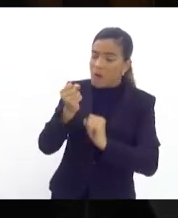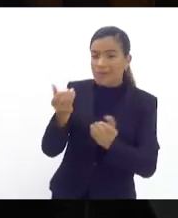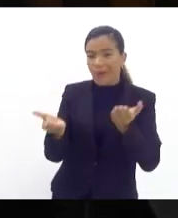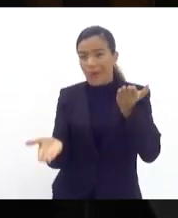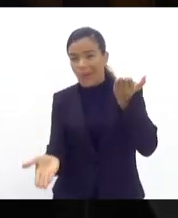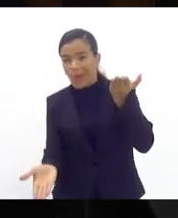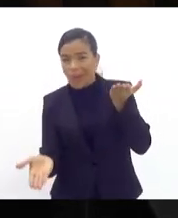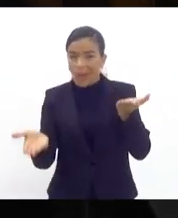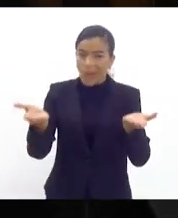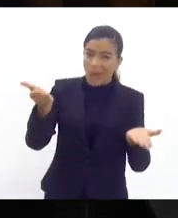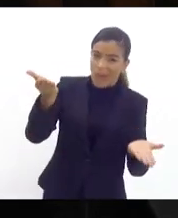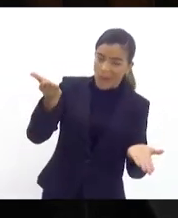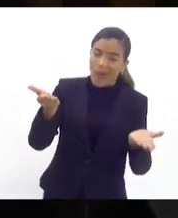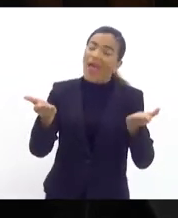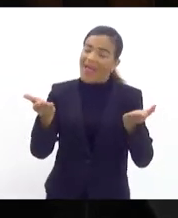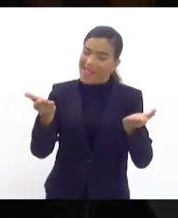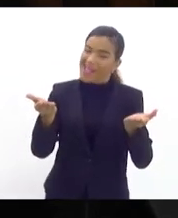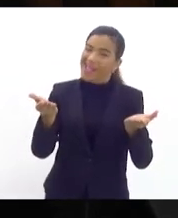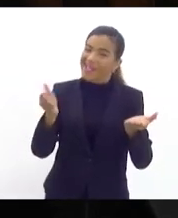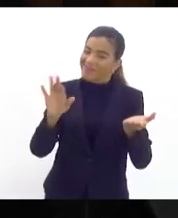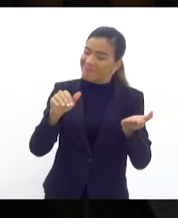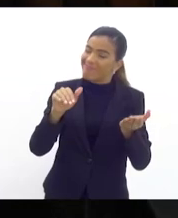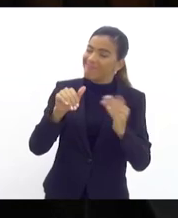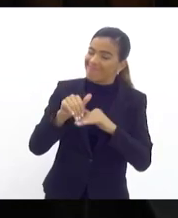consumo e produção é mais